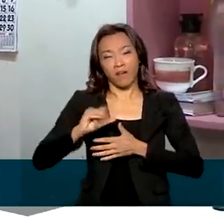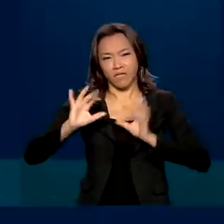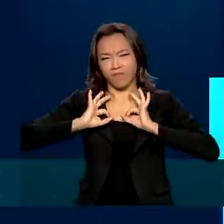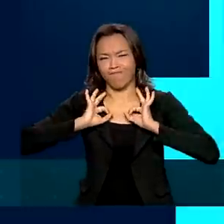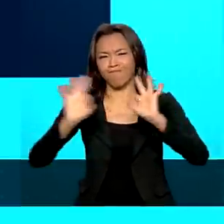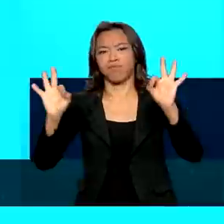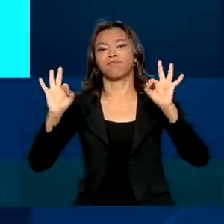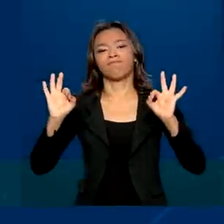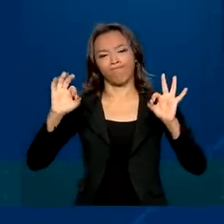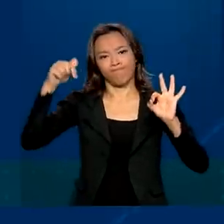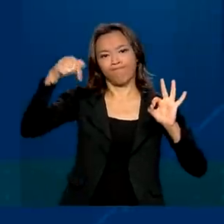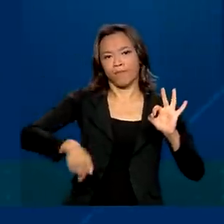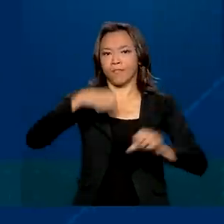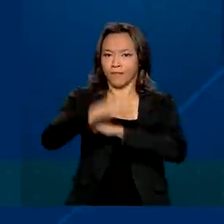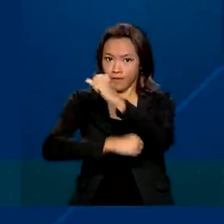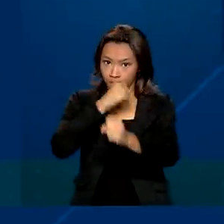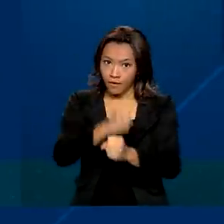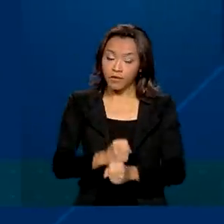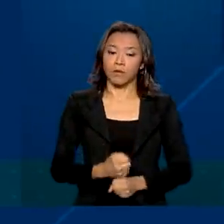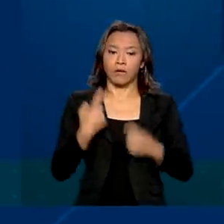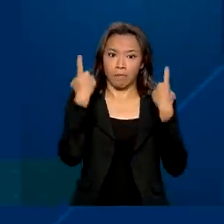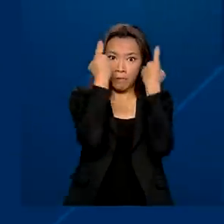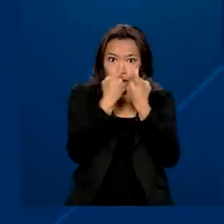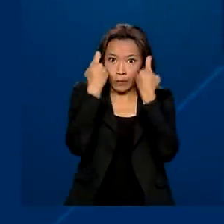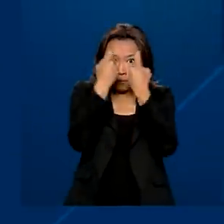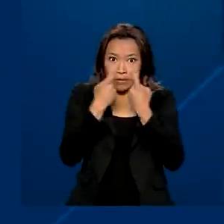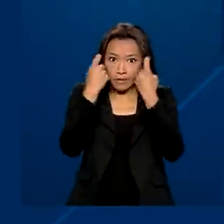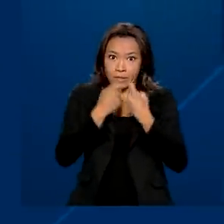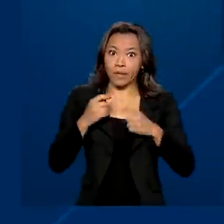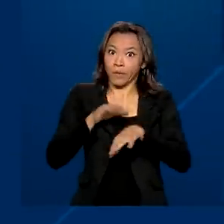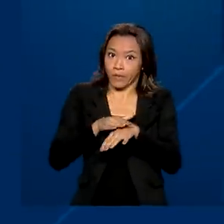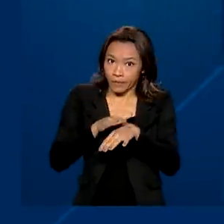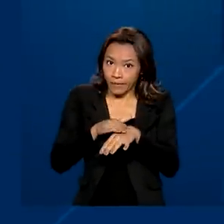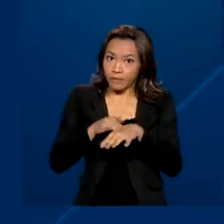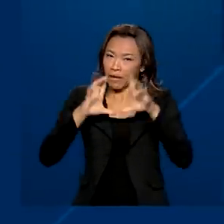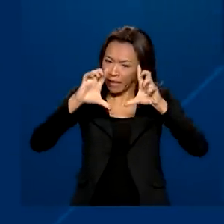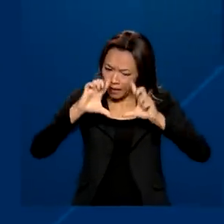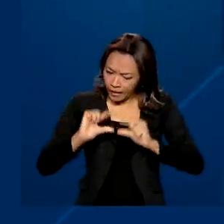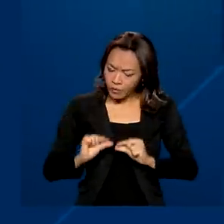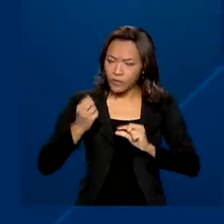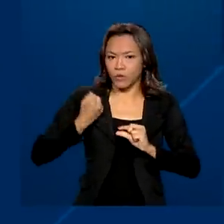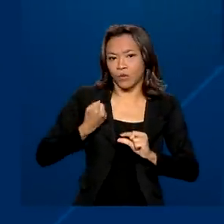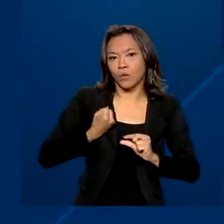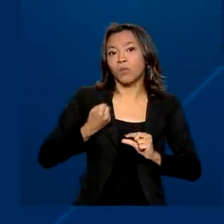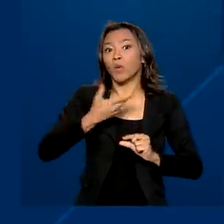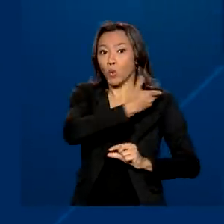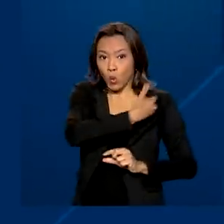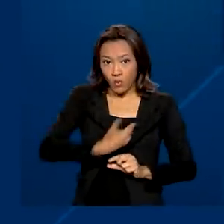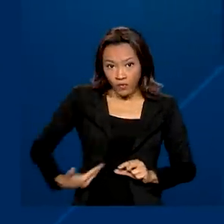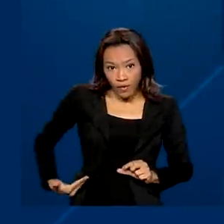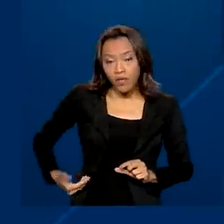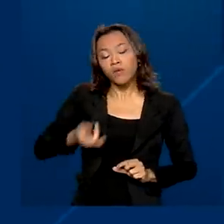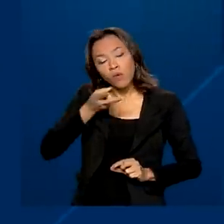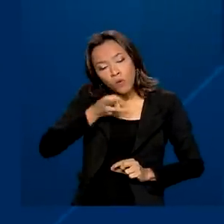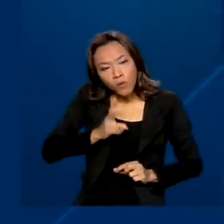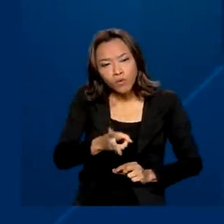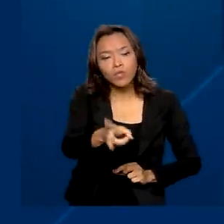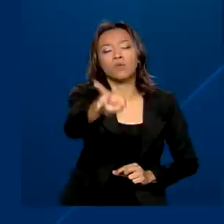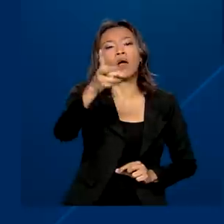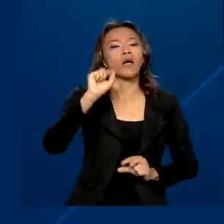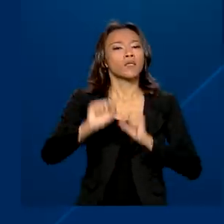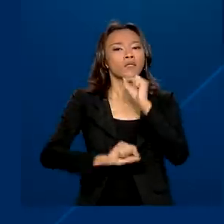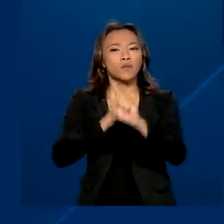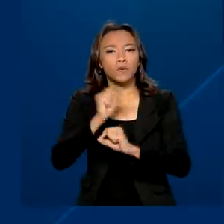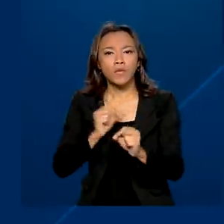Brasil. A preocupação com a doença e em reduzir essa previsão fez com que o governo não interrompesse o tratamento e o